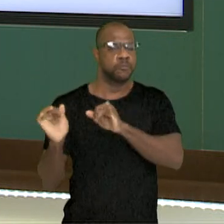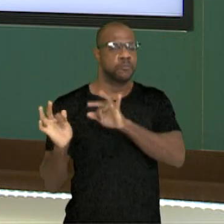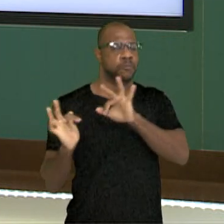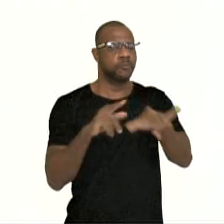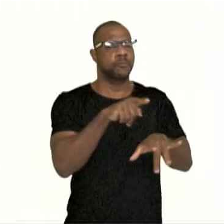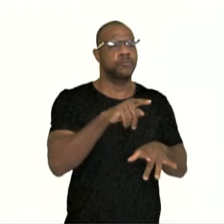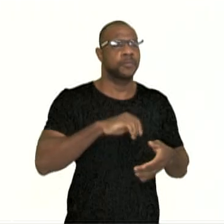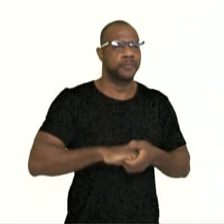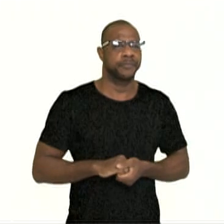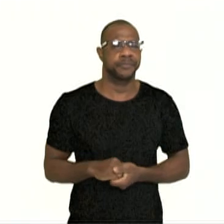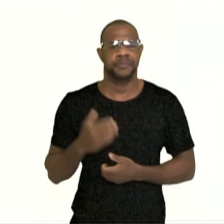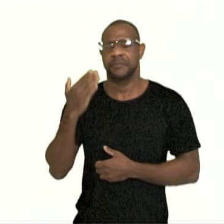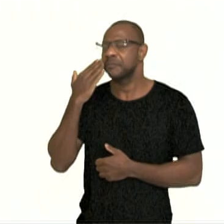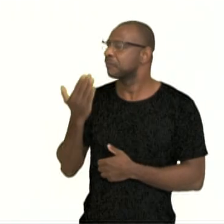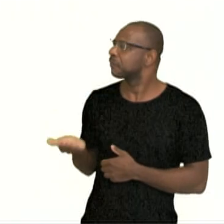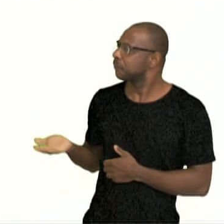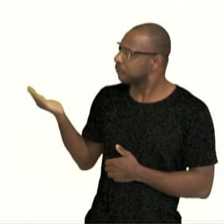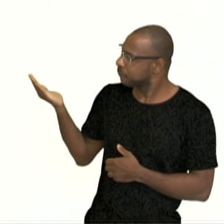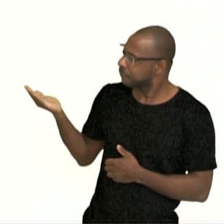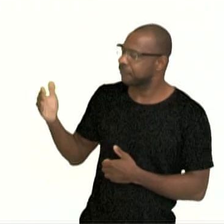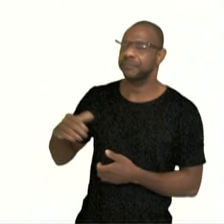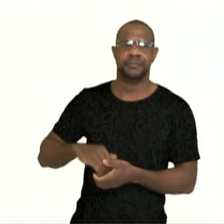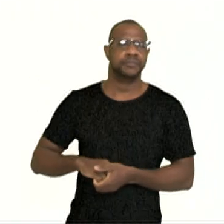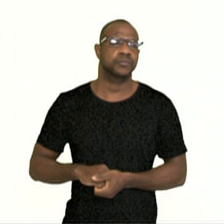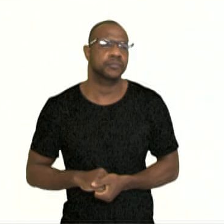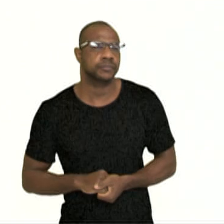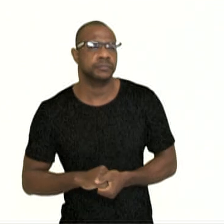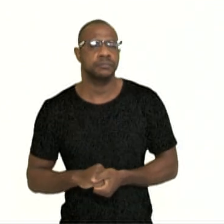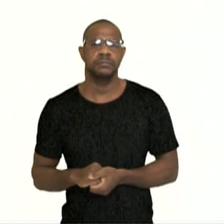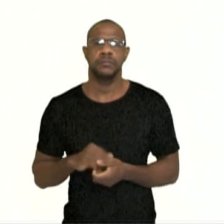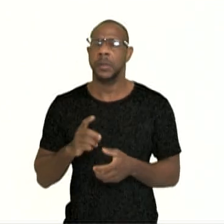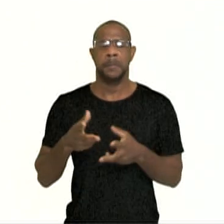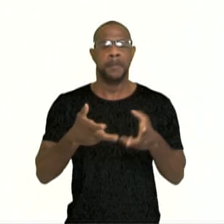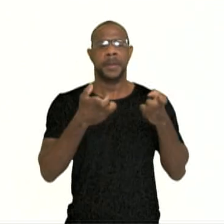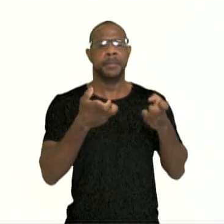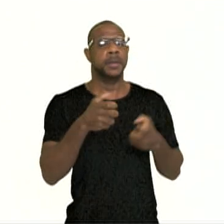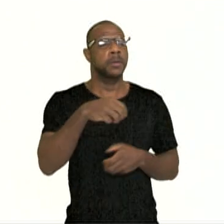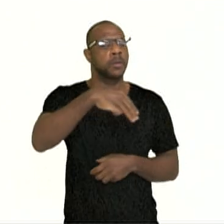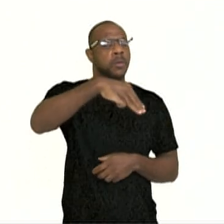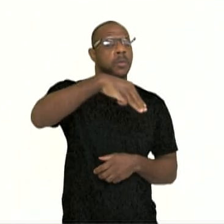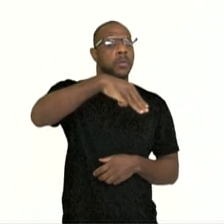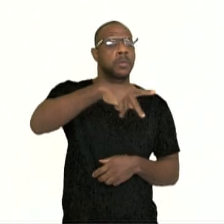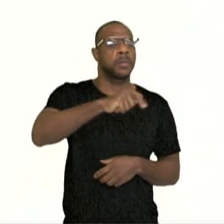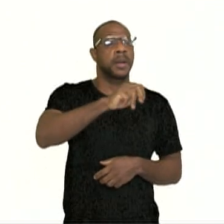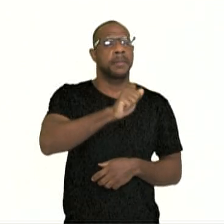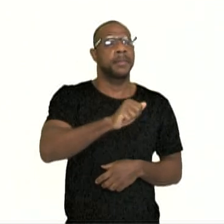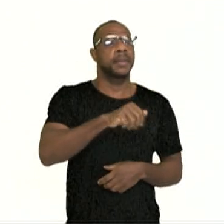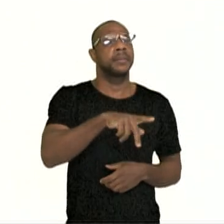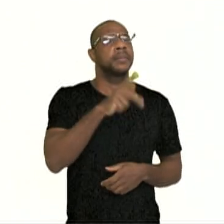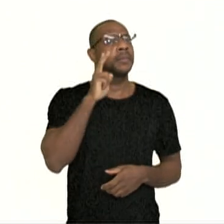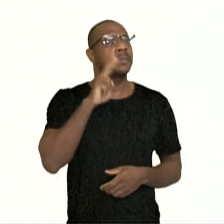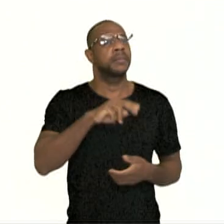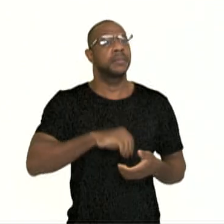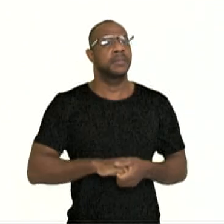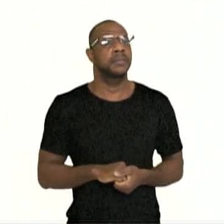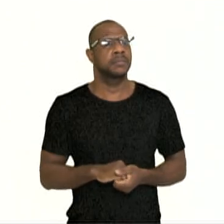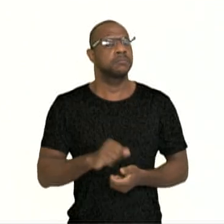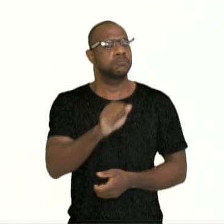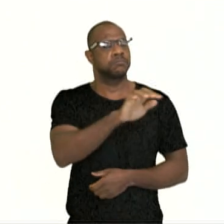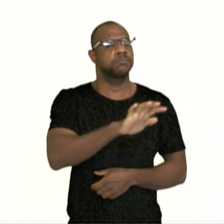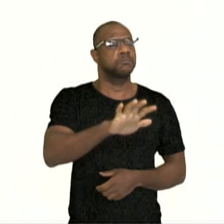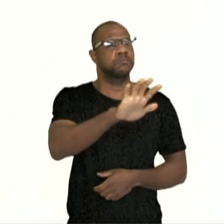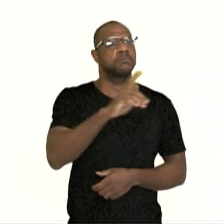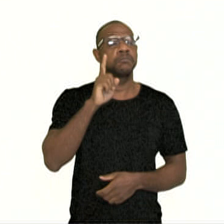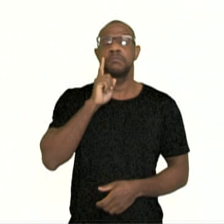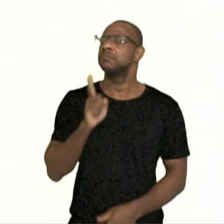próximo ali, na região da Galha, onde a gente tem a atual França, né? O Reino Ostrogótico,